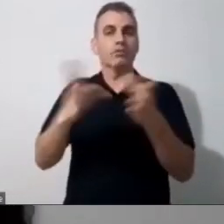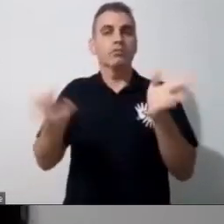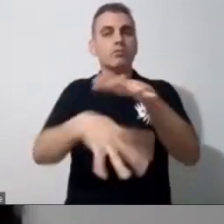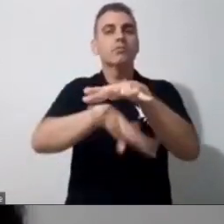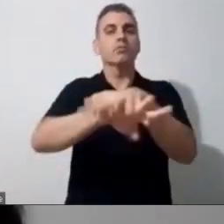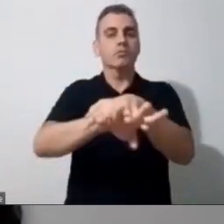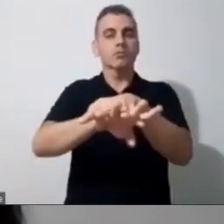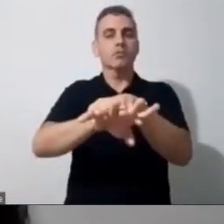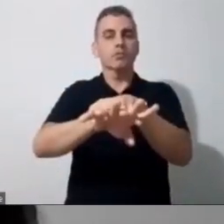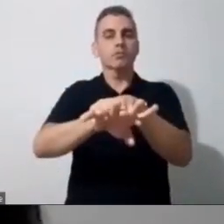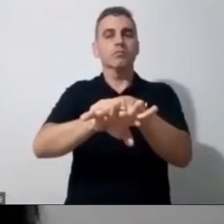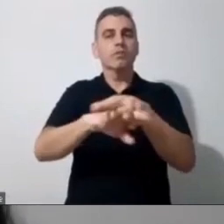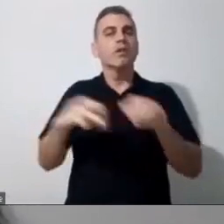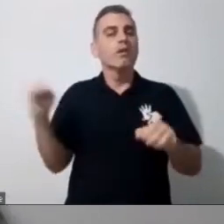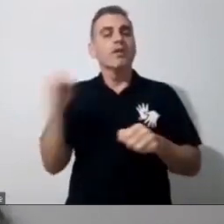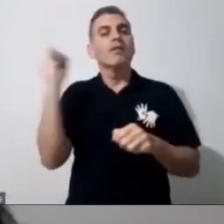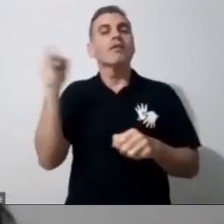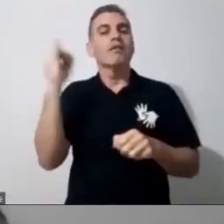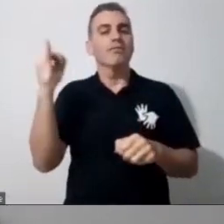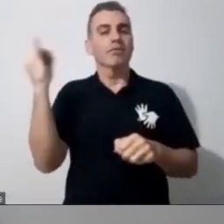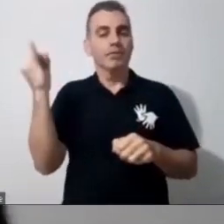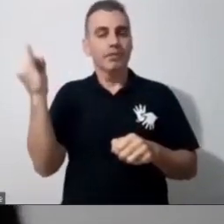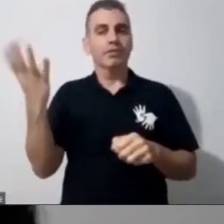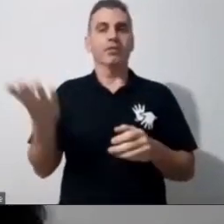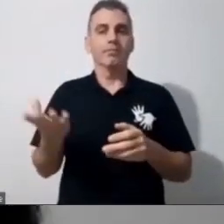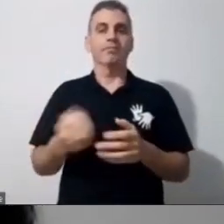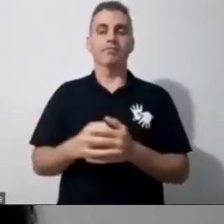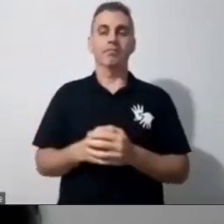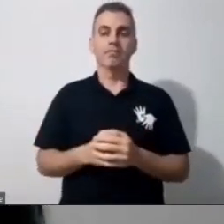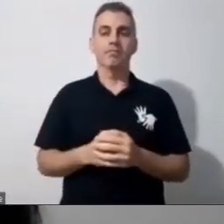significativa pro aluno. Passo a palavra pra Gisele.